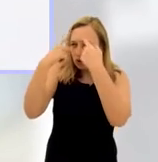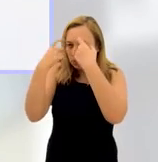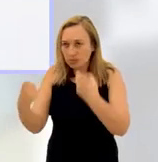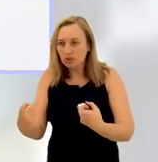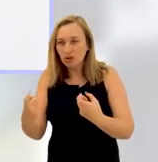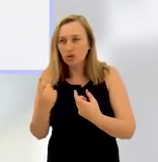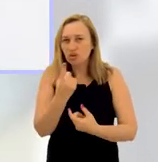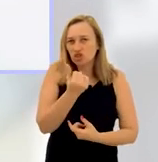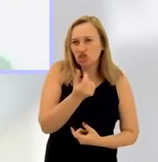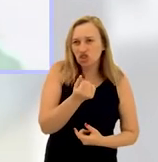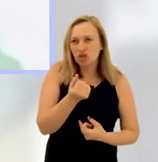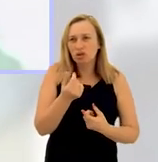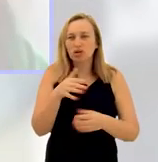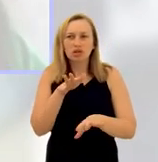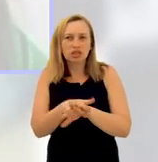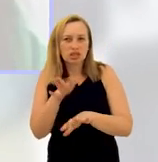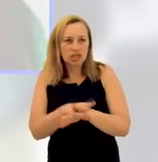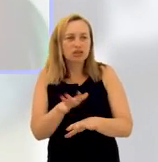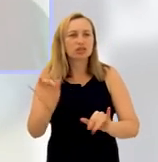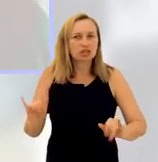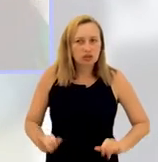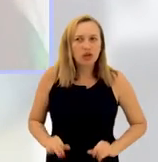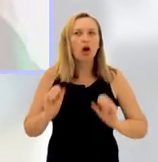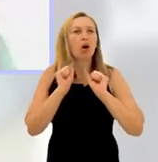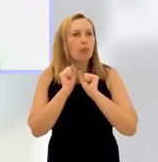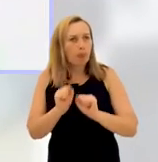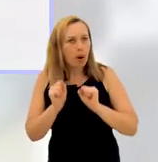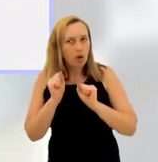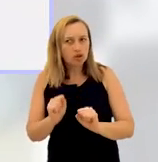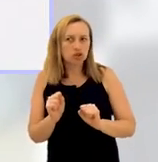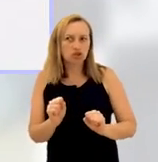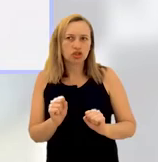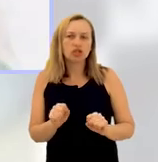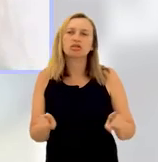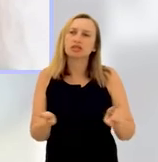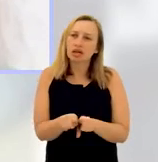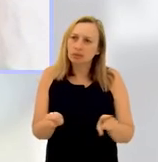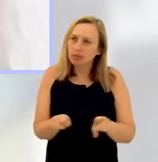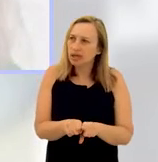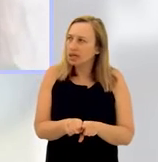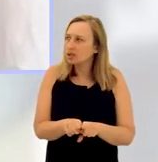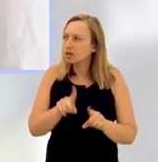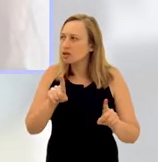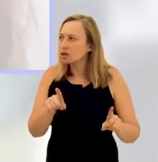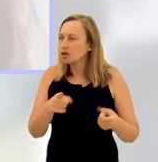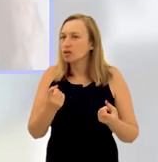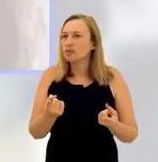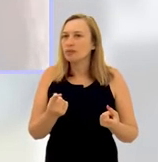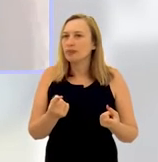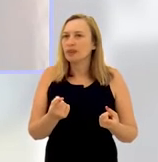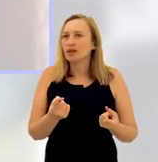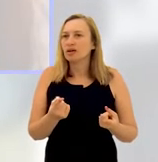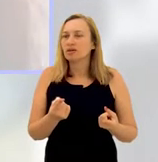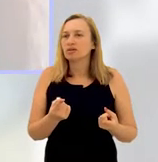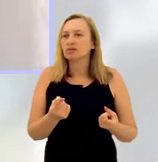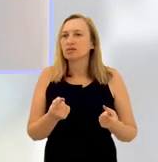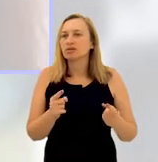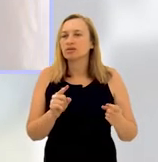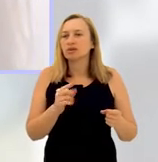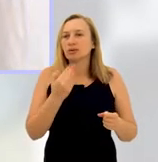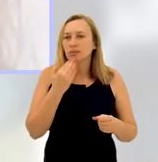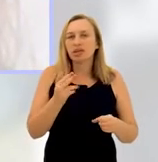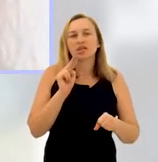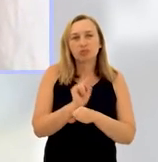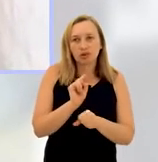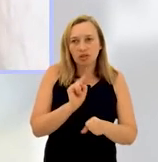psicológica, financeira ou sexual que ela está sofrendo, pode ser também um objeto de uma